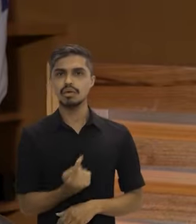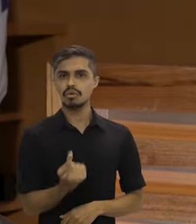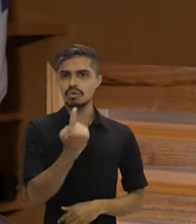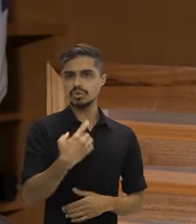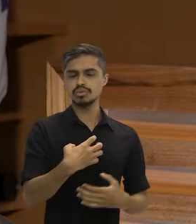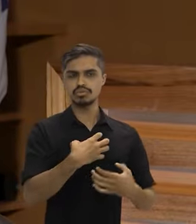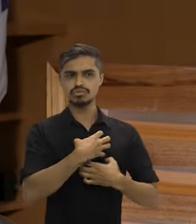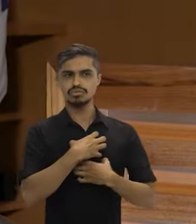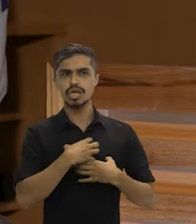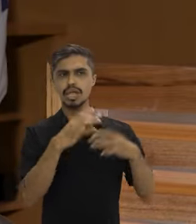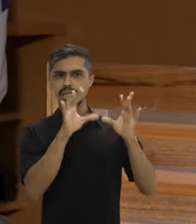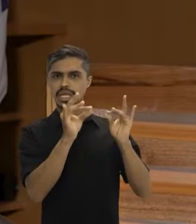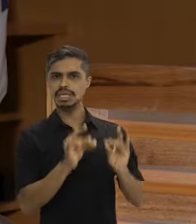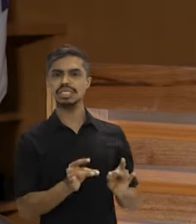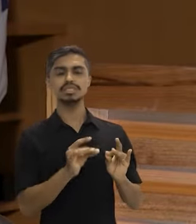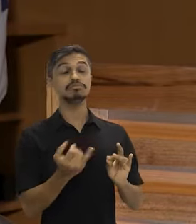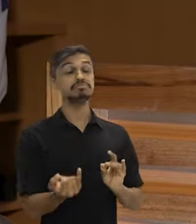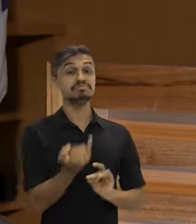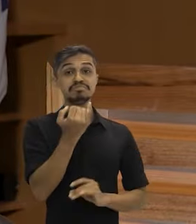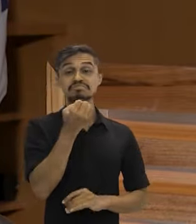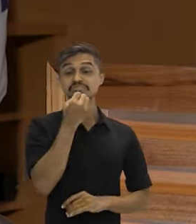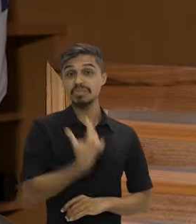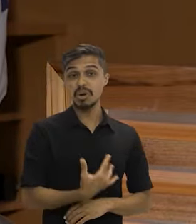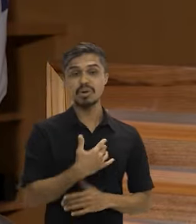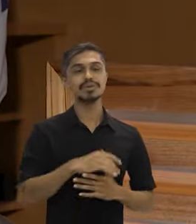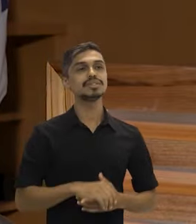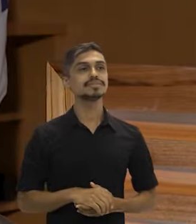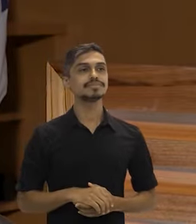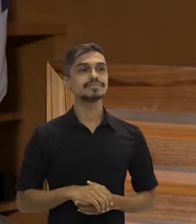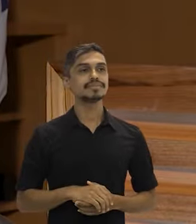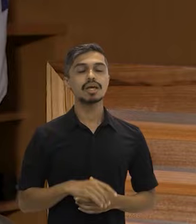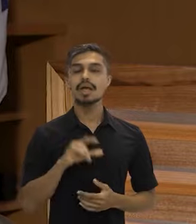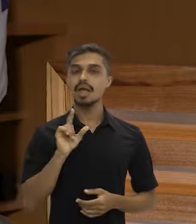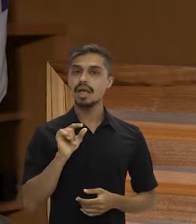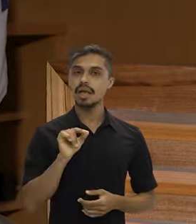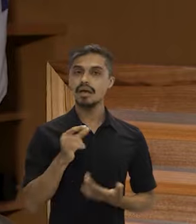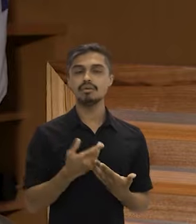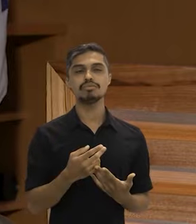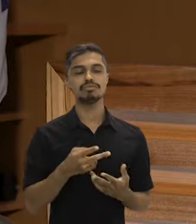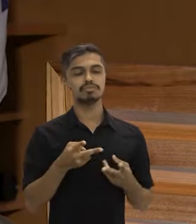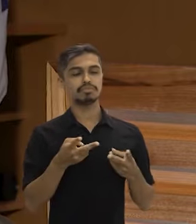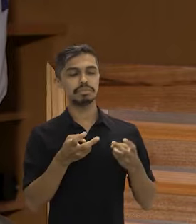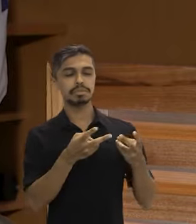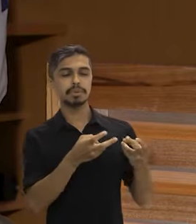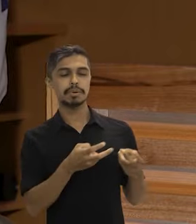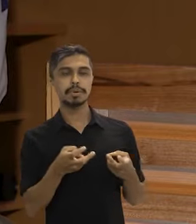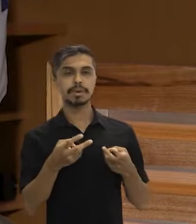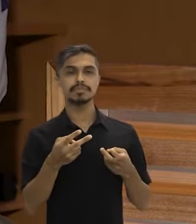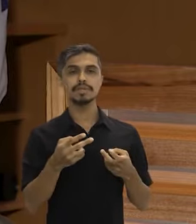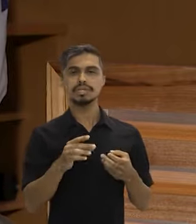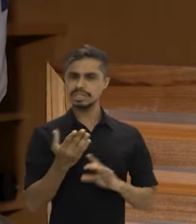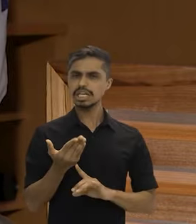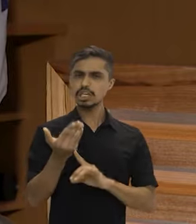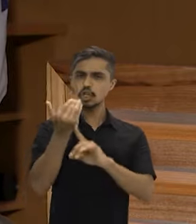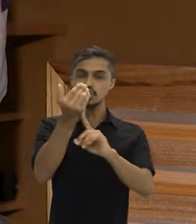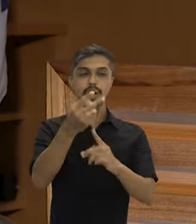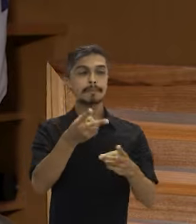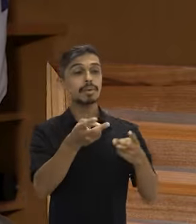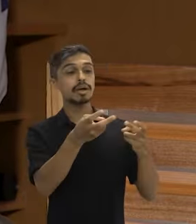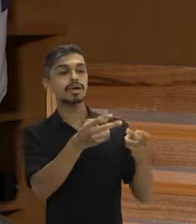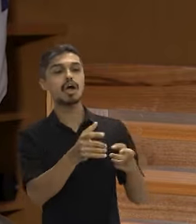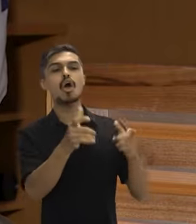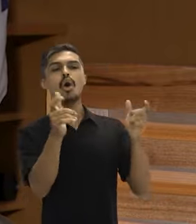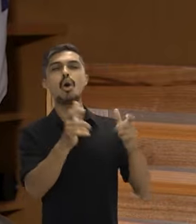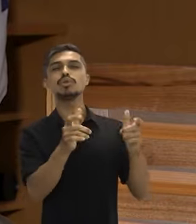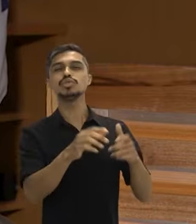elementos dele bem bacana, que é um detector, toda uma tecnologia para